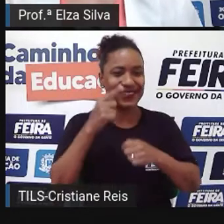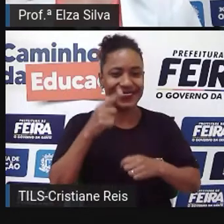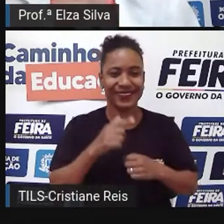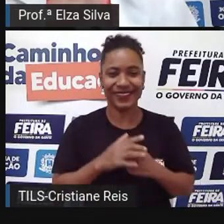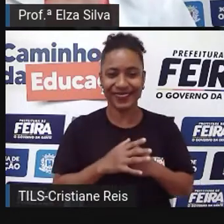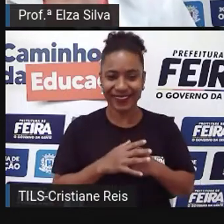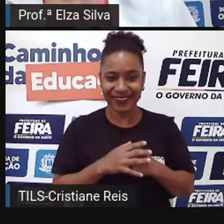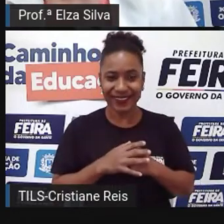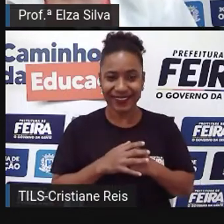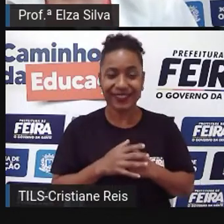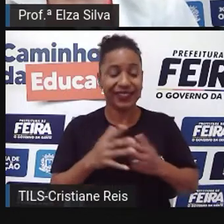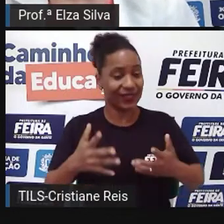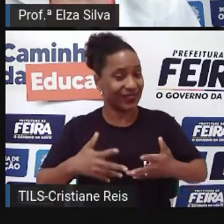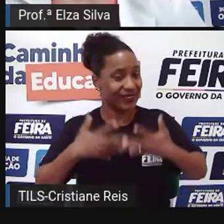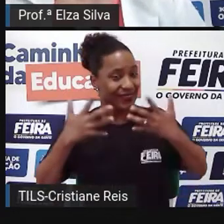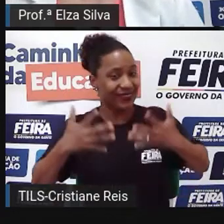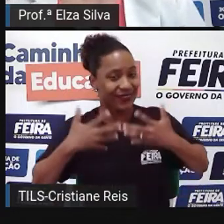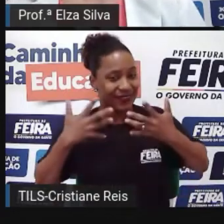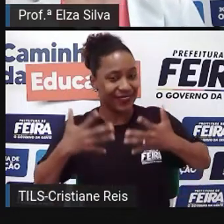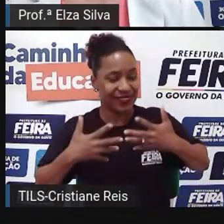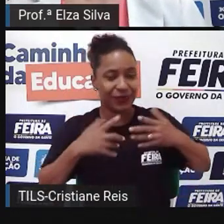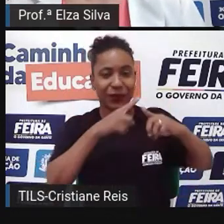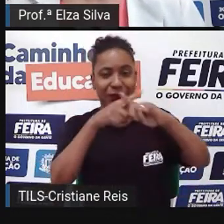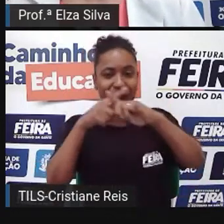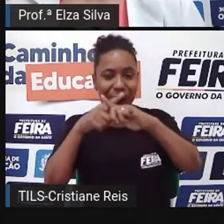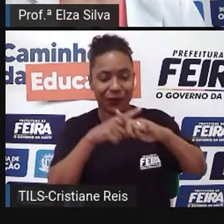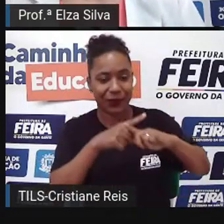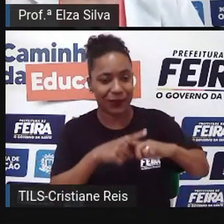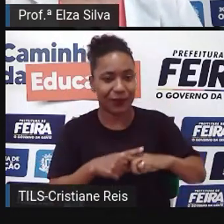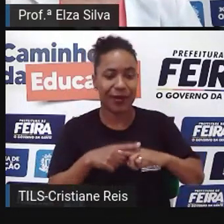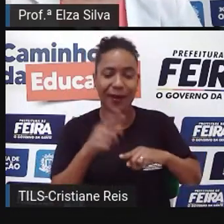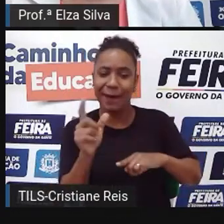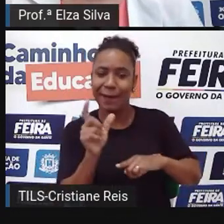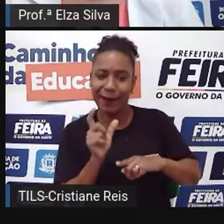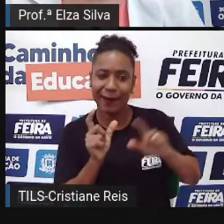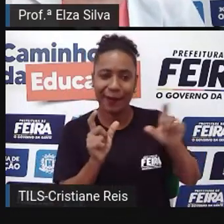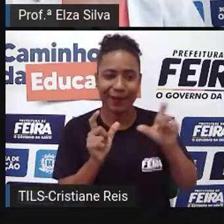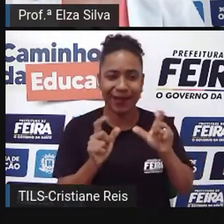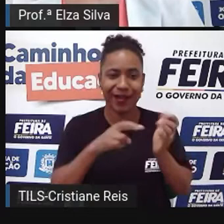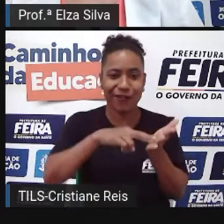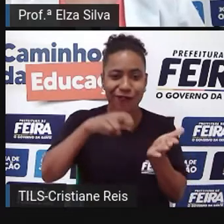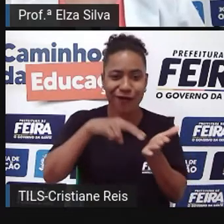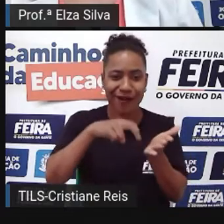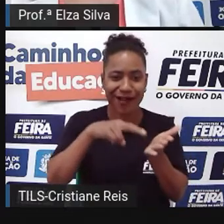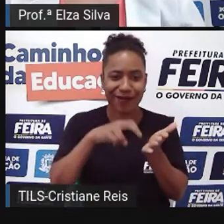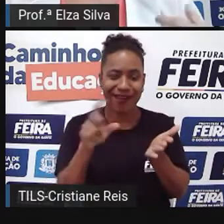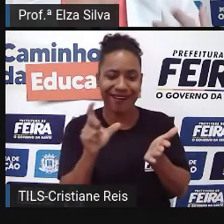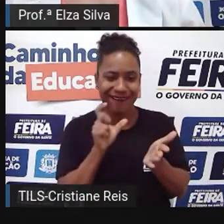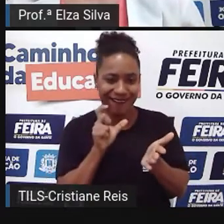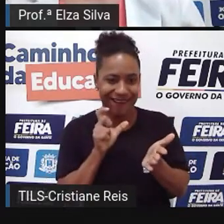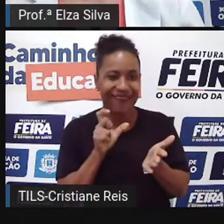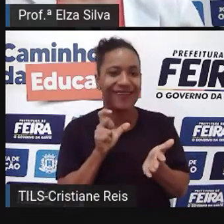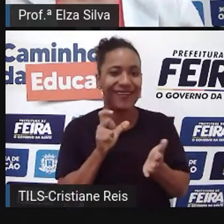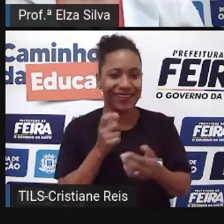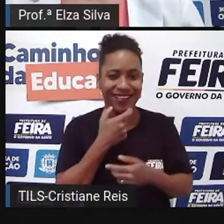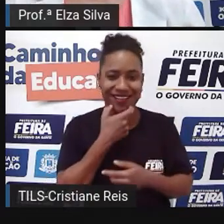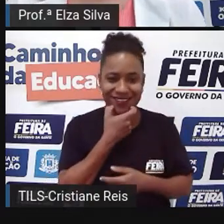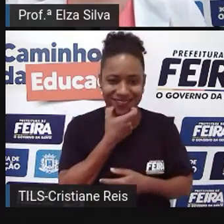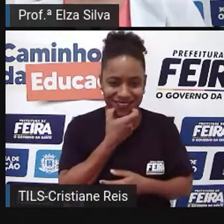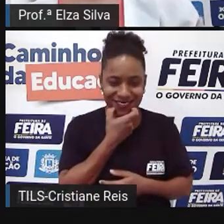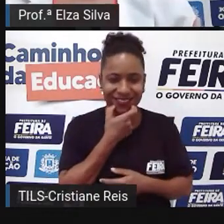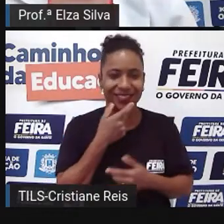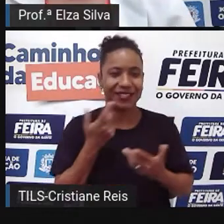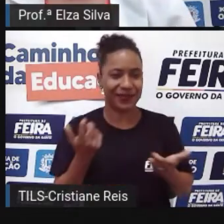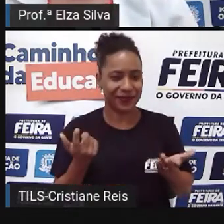vamos, além de nos divertir Vamos praticar um pouquinho mais O vocabulário Que está relacionado Provavelmente A